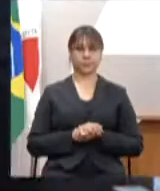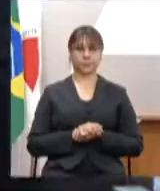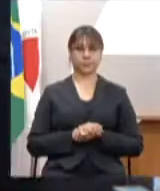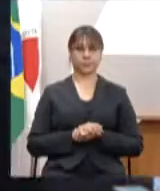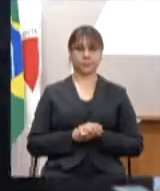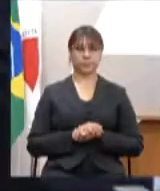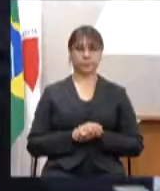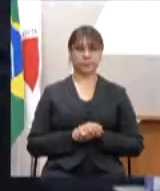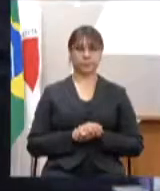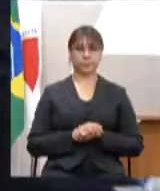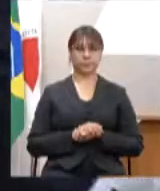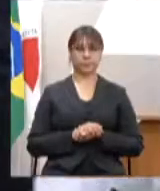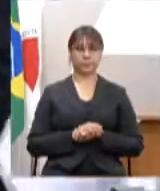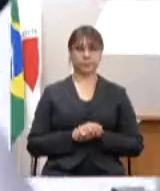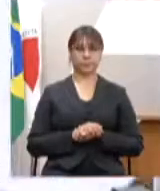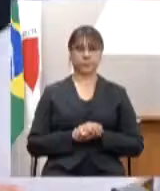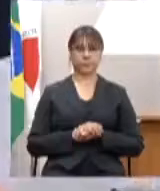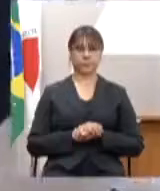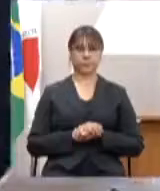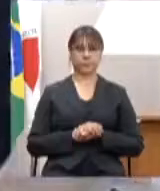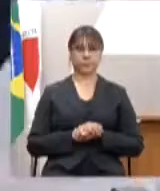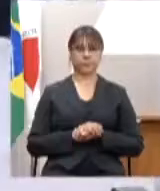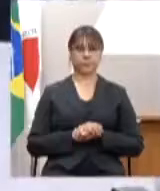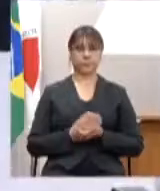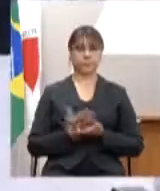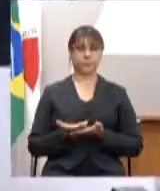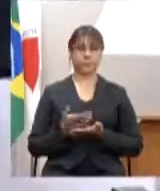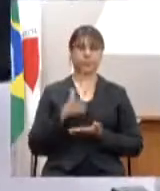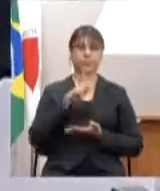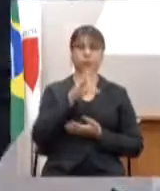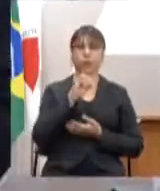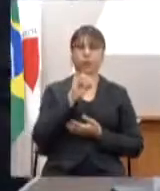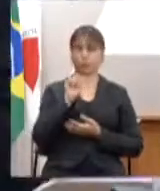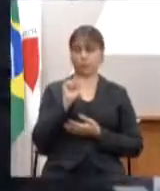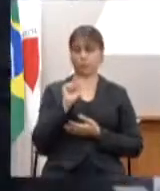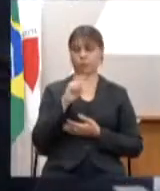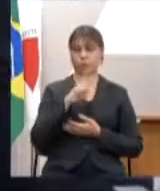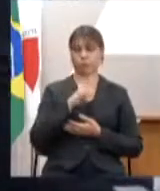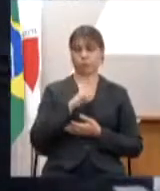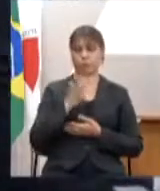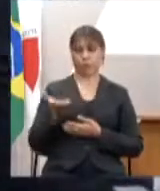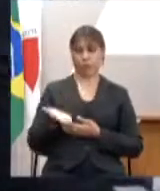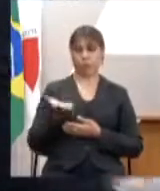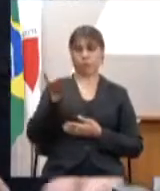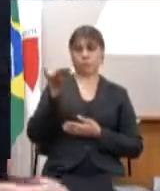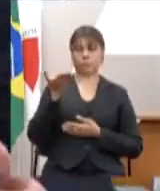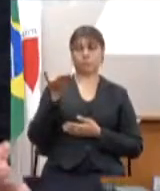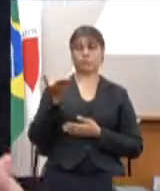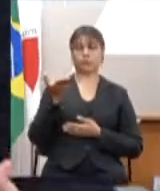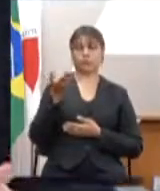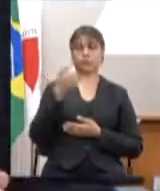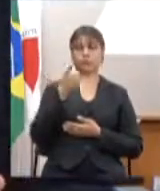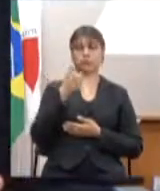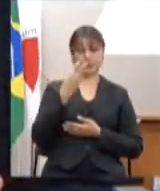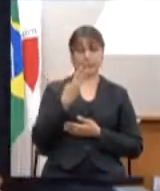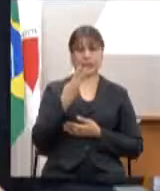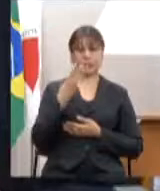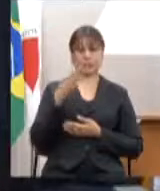Embora o déficit na LOW esteja aumentando R$ bilhões, de qualquer maneira,